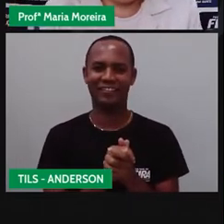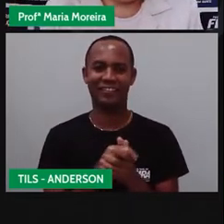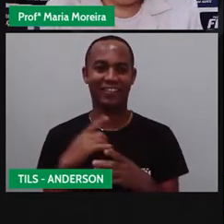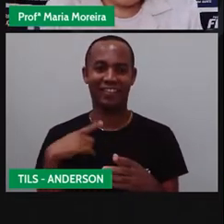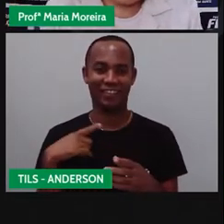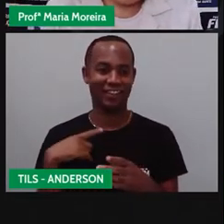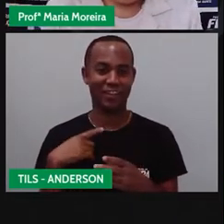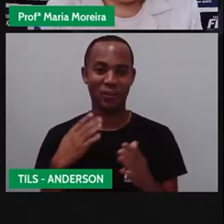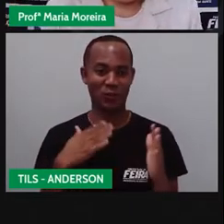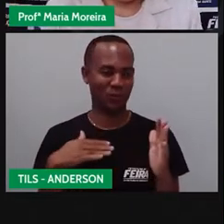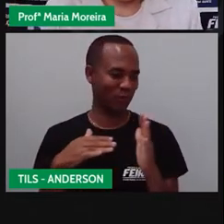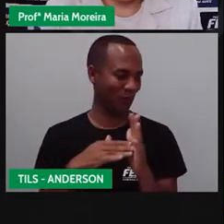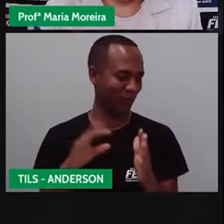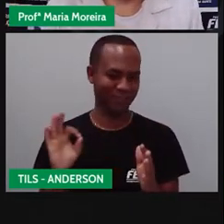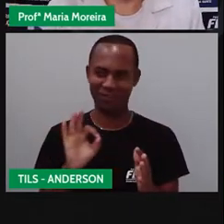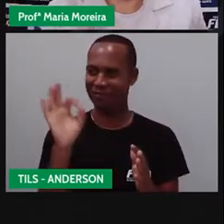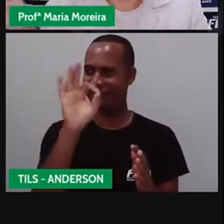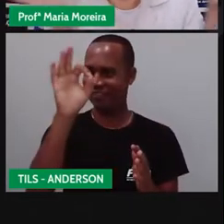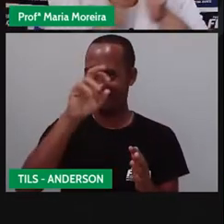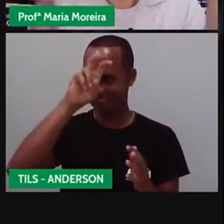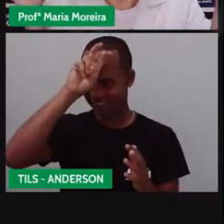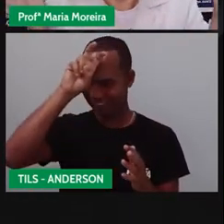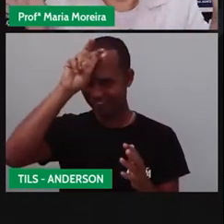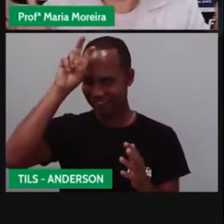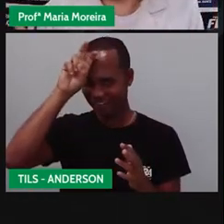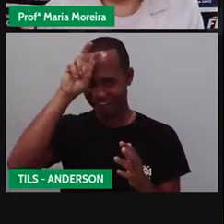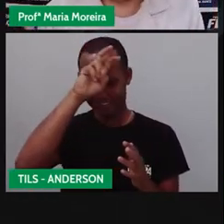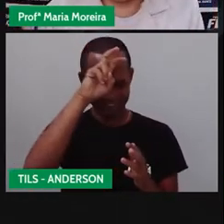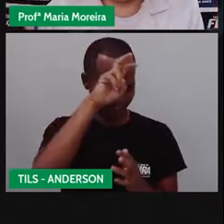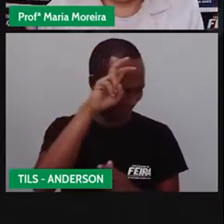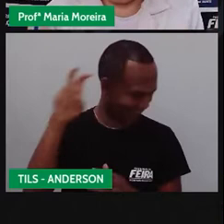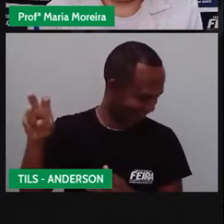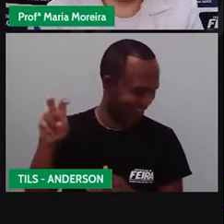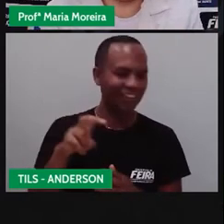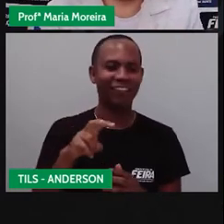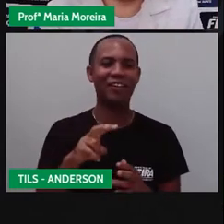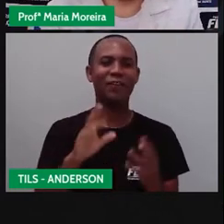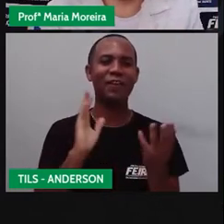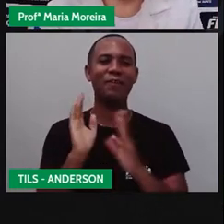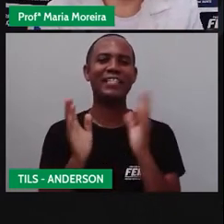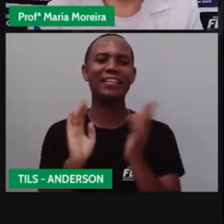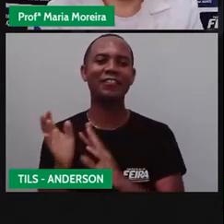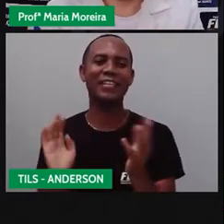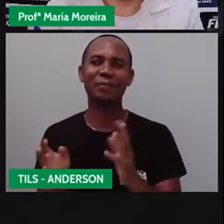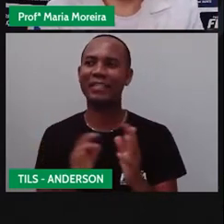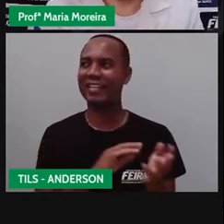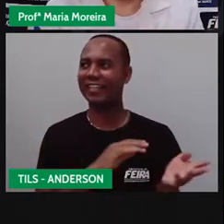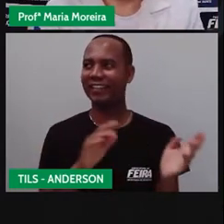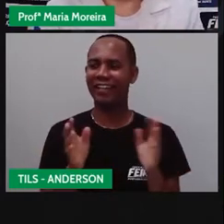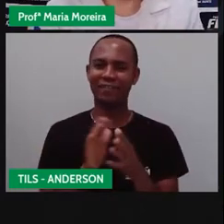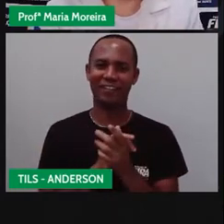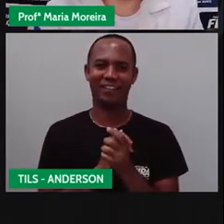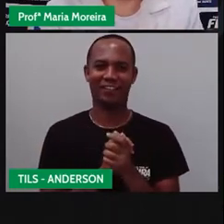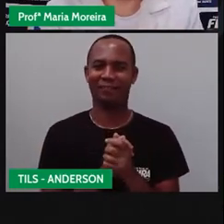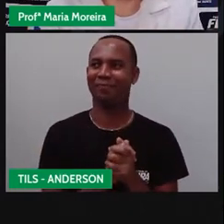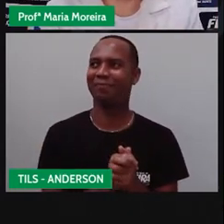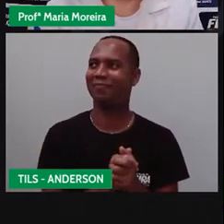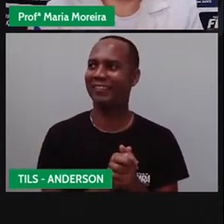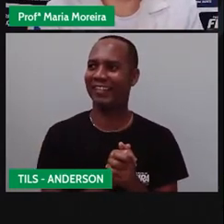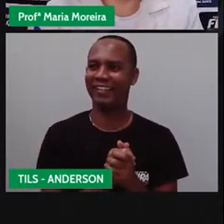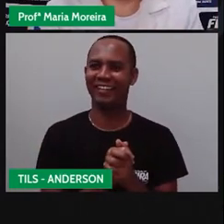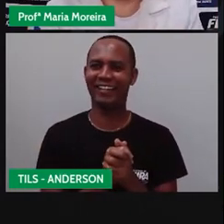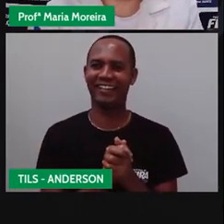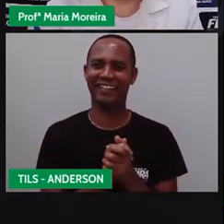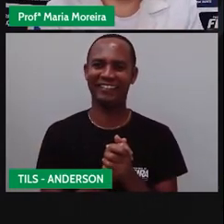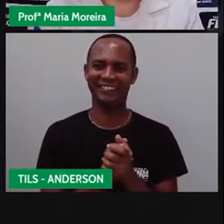de tudo aqui, inclusive, né? Ó, não foi Anderson batendo palma e querendo nada, não. Mentira, não foi ele